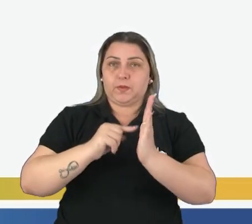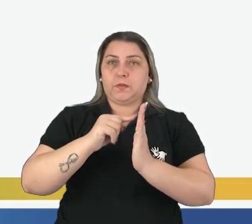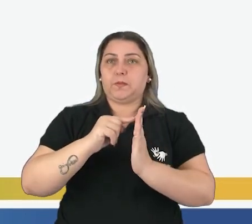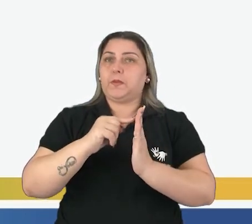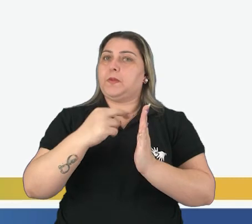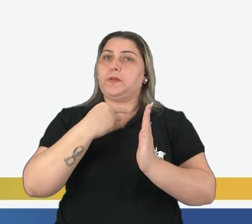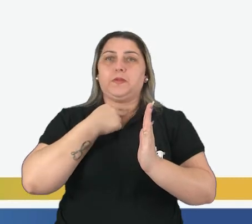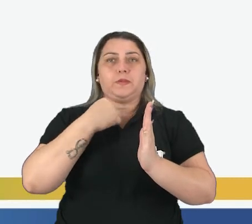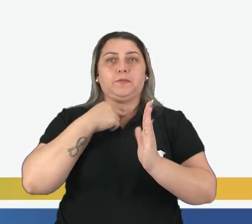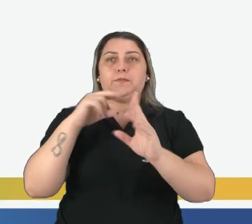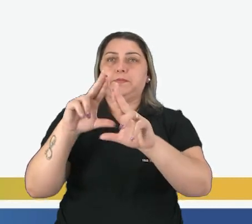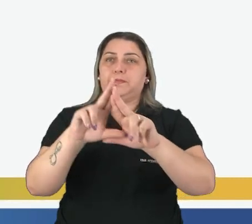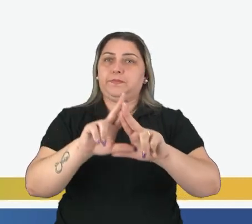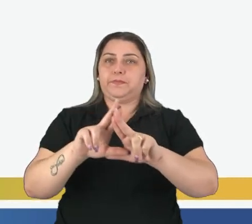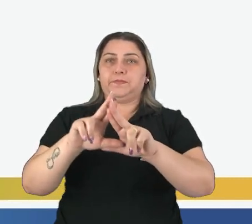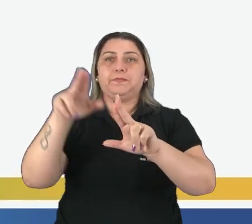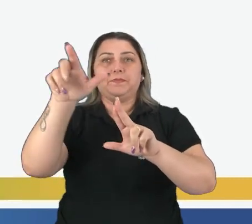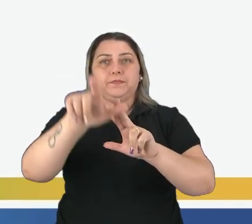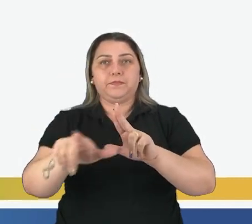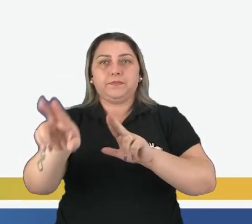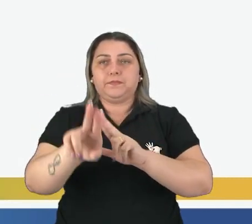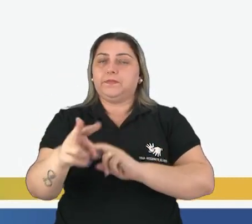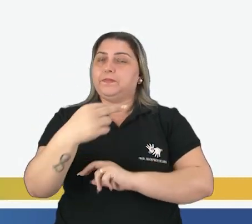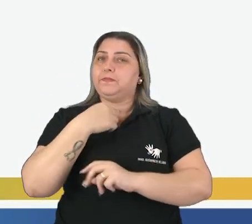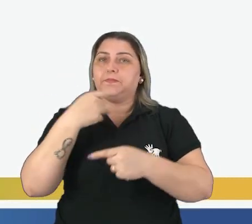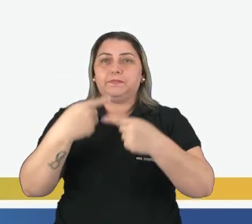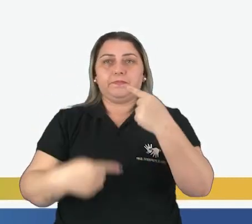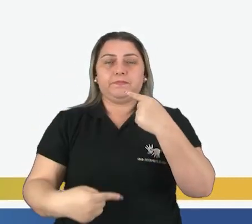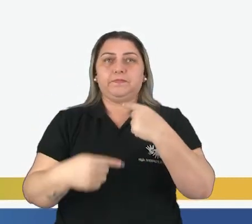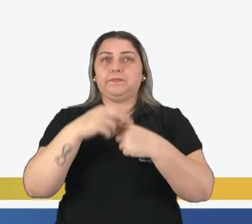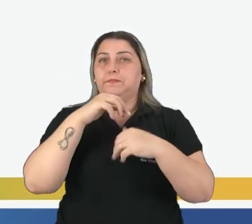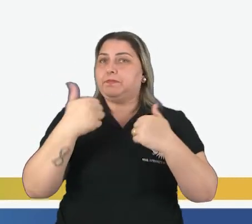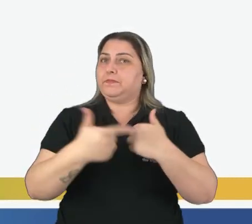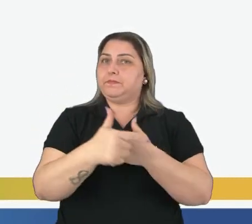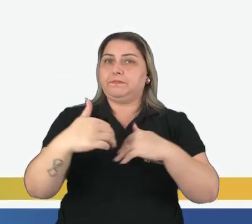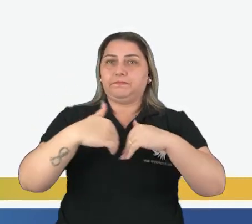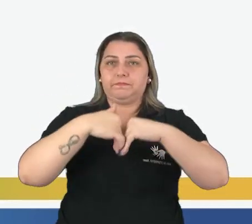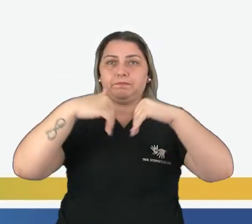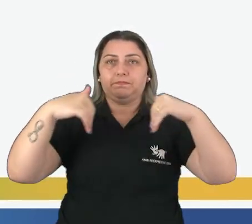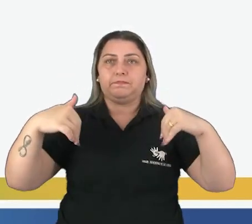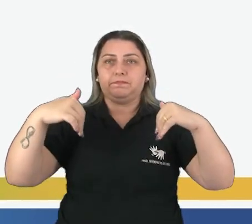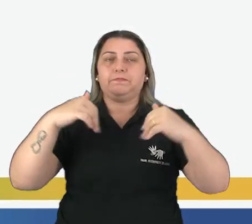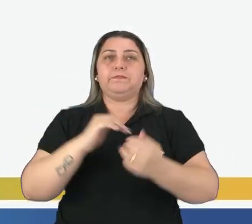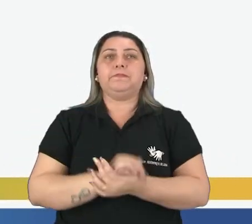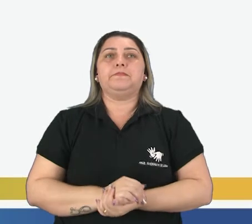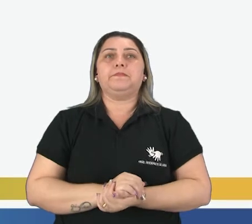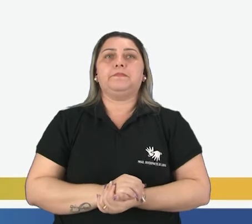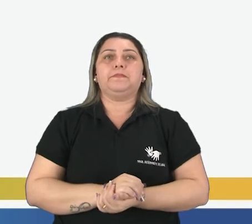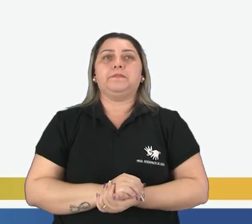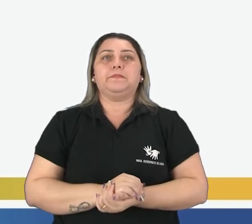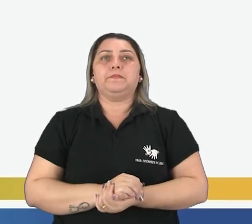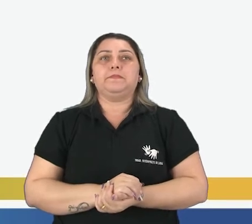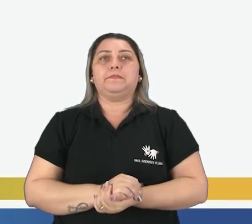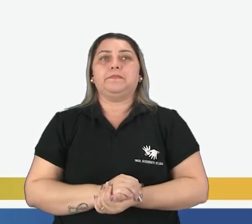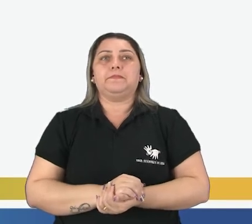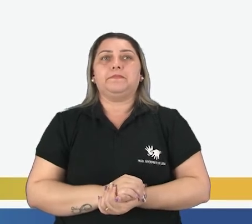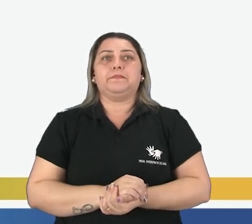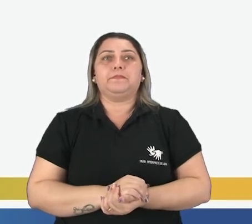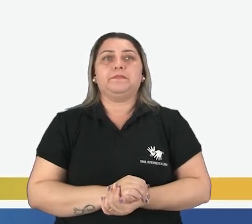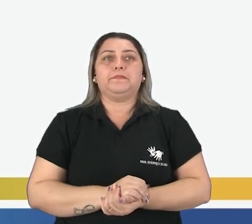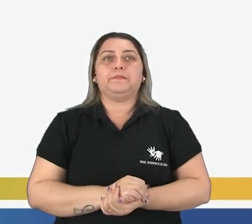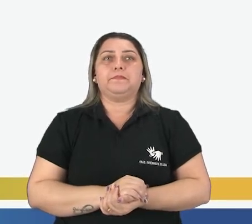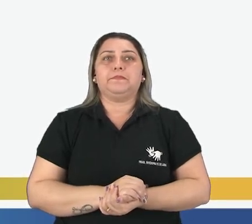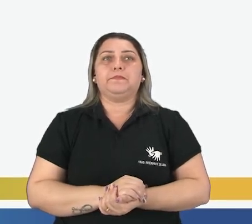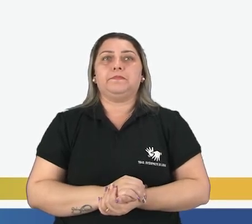eles não podem ser reutilizados, porque não há essa separação no momento de reciclagem. O